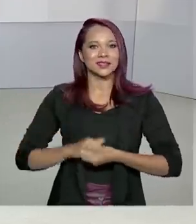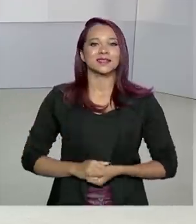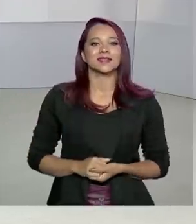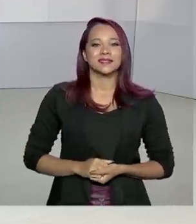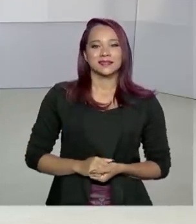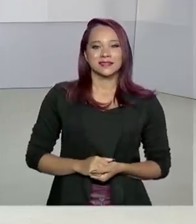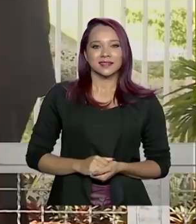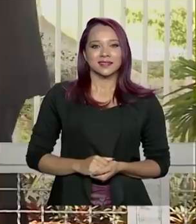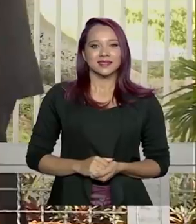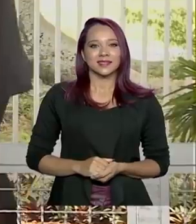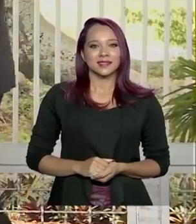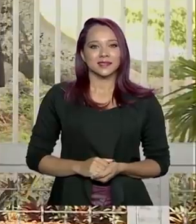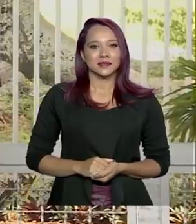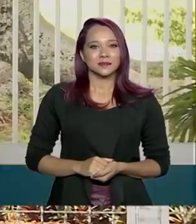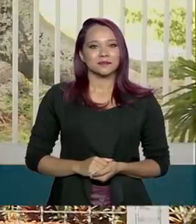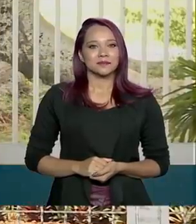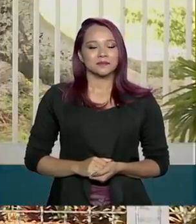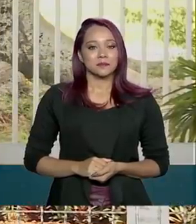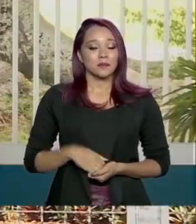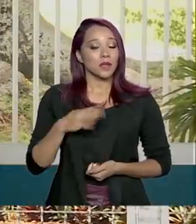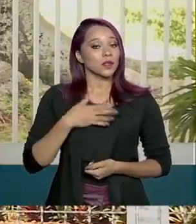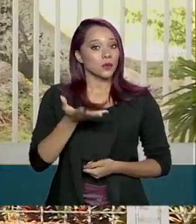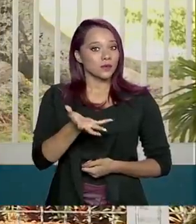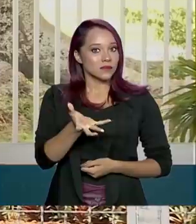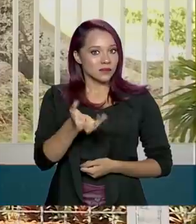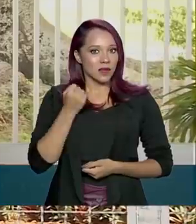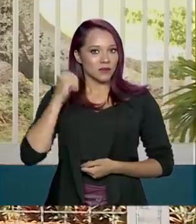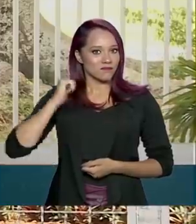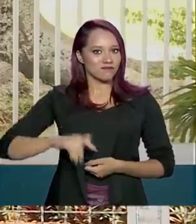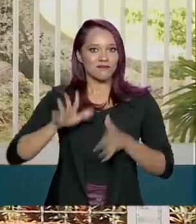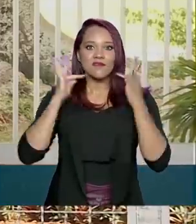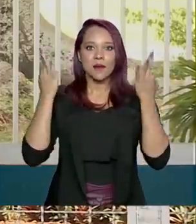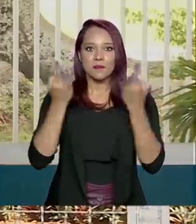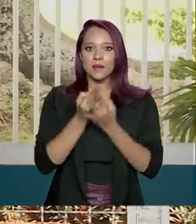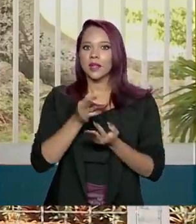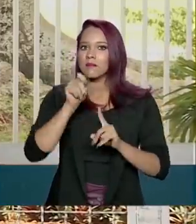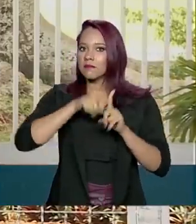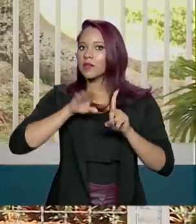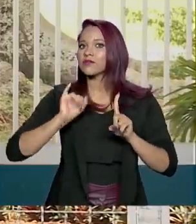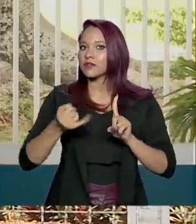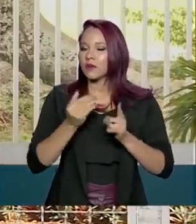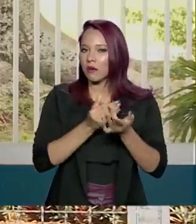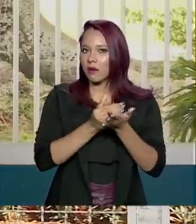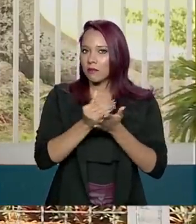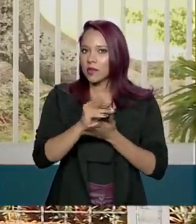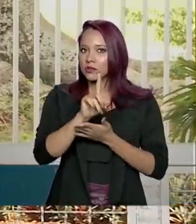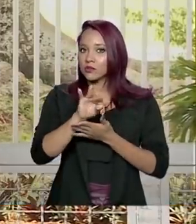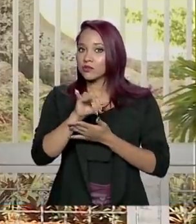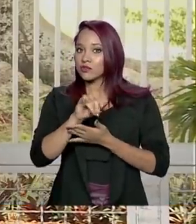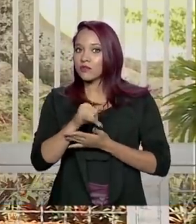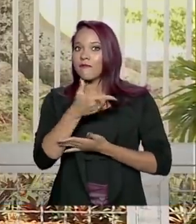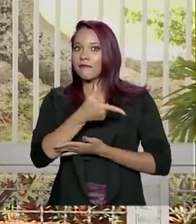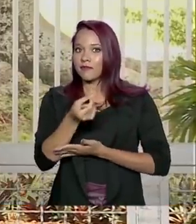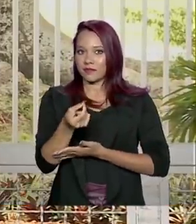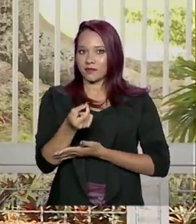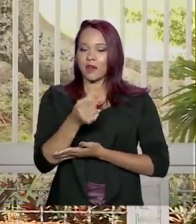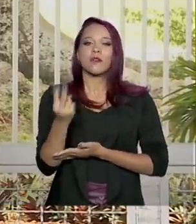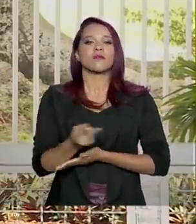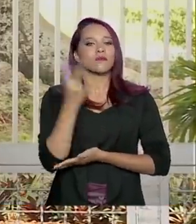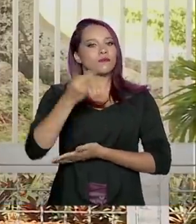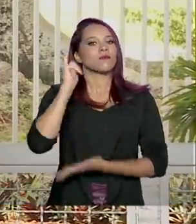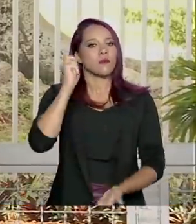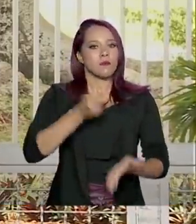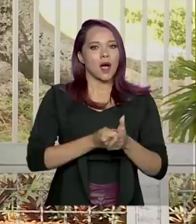detalhes. Os saques do Bolsa Família em janeiro começam a partir do dia 20. O valor será